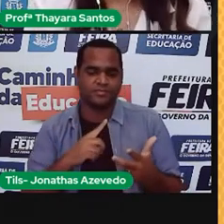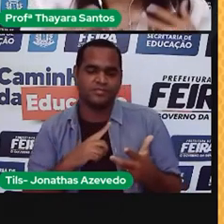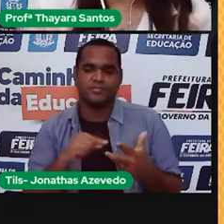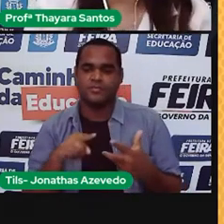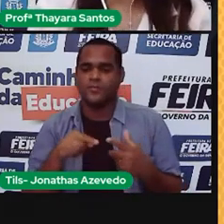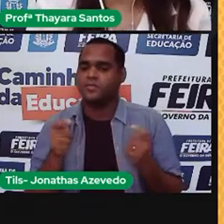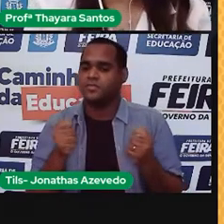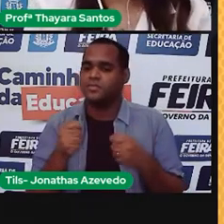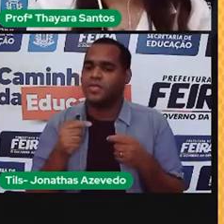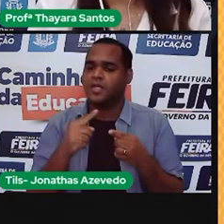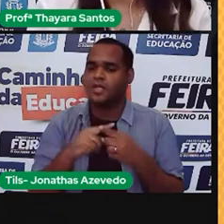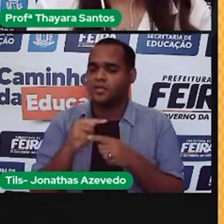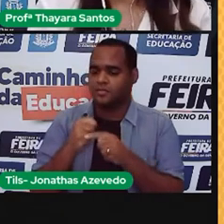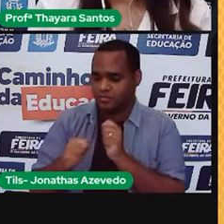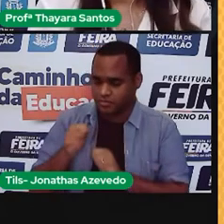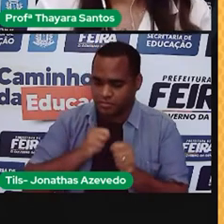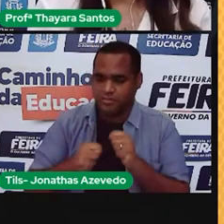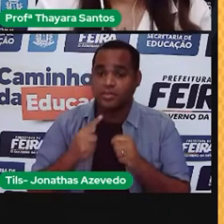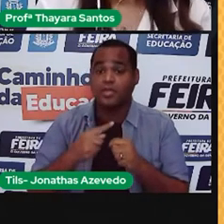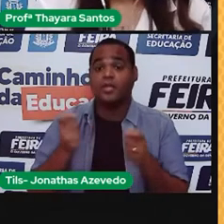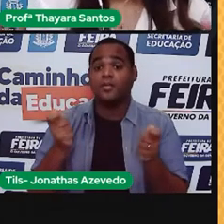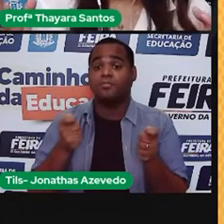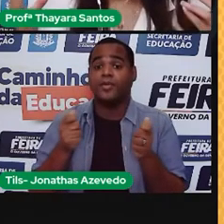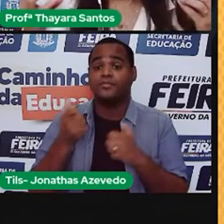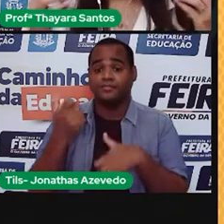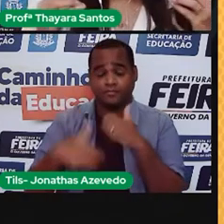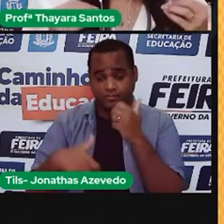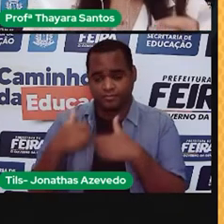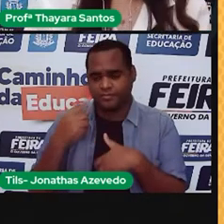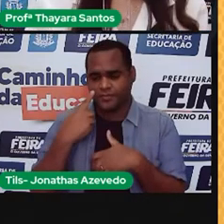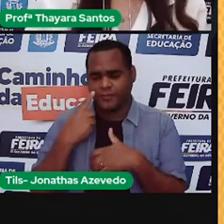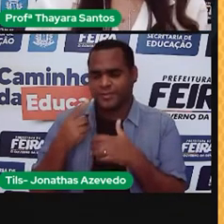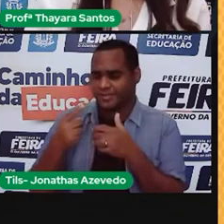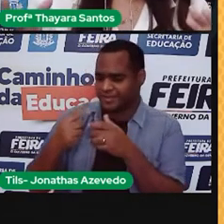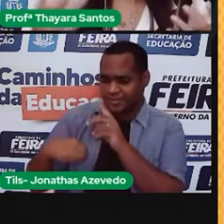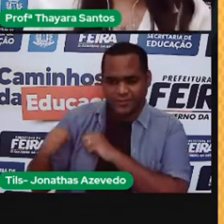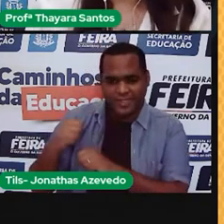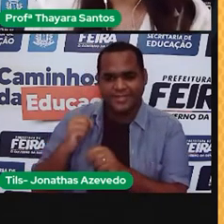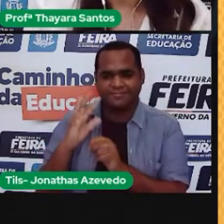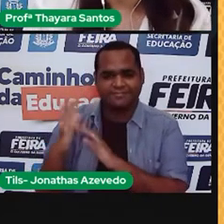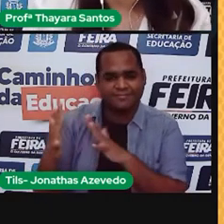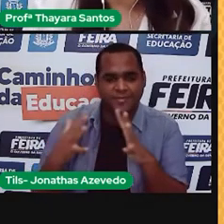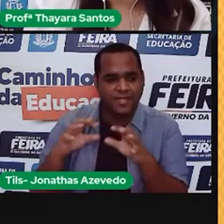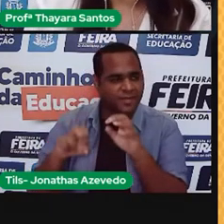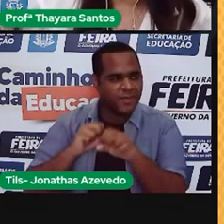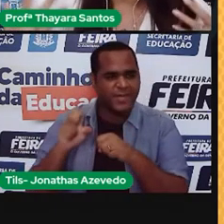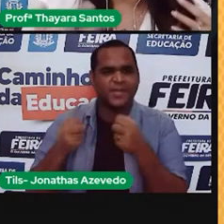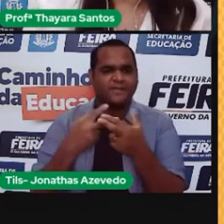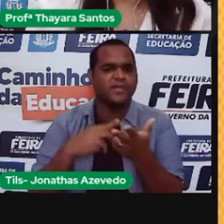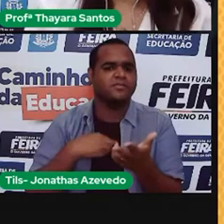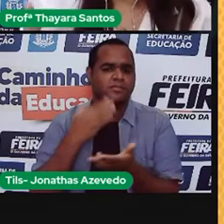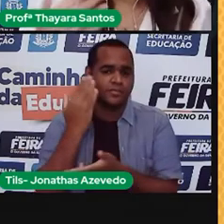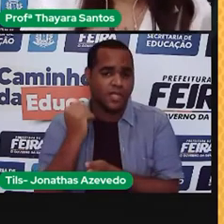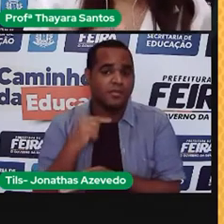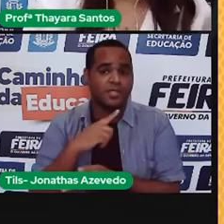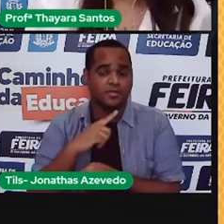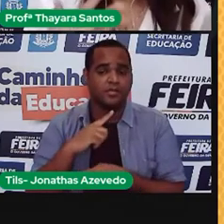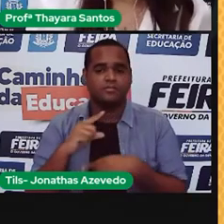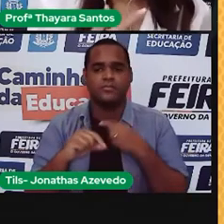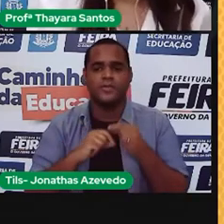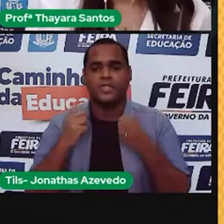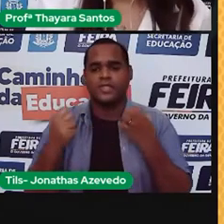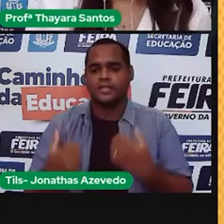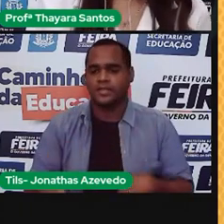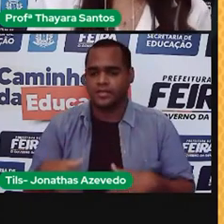a gente está retirando recursos da natureza, né? Então, a gente sabe que essa retirada de recursos, desenfreado, se a gente começar a